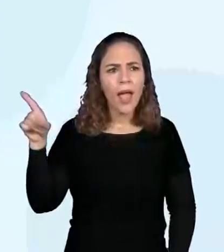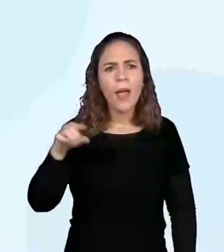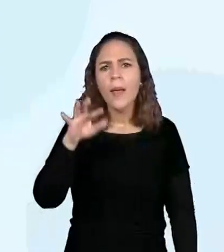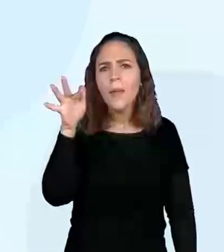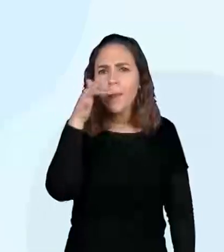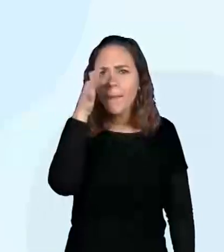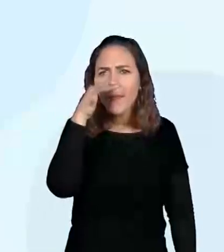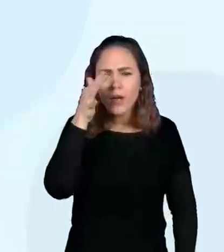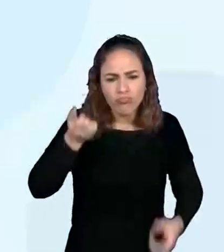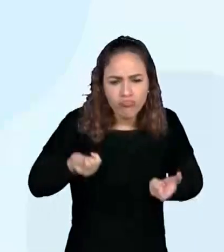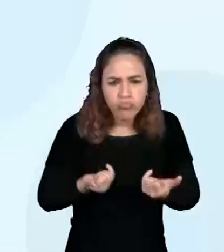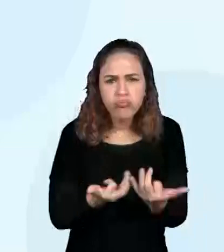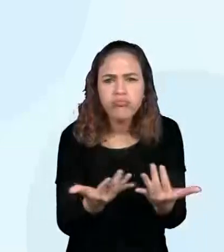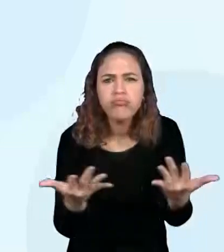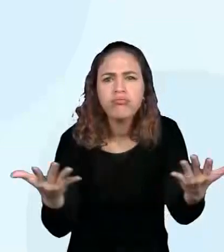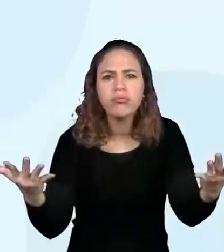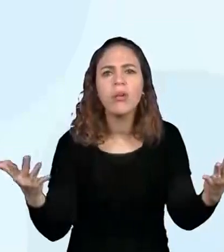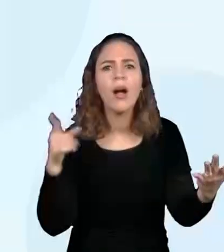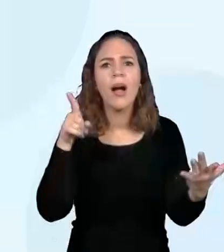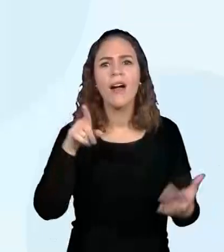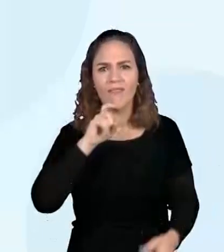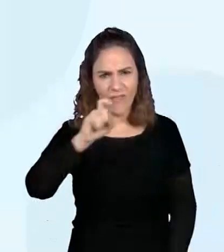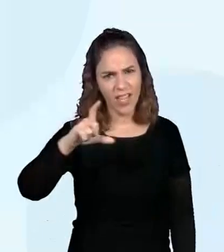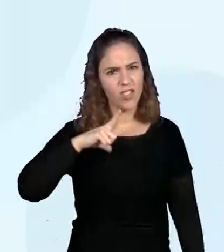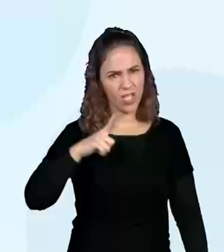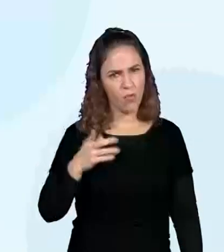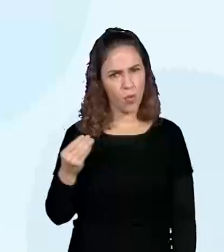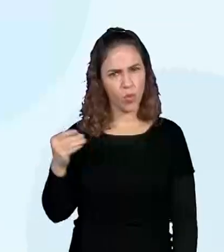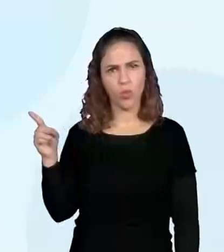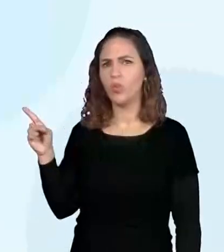Quanto de vegetação tem nessas imagens?